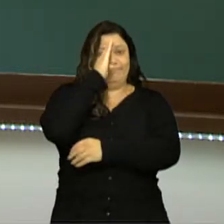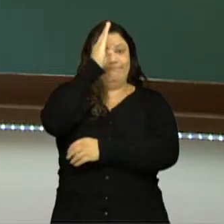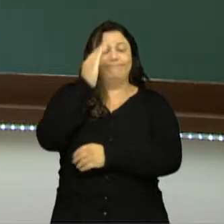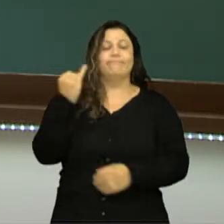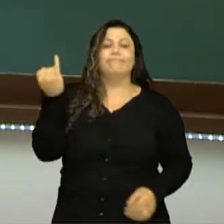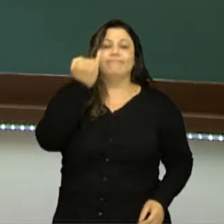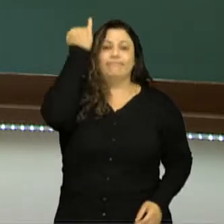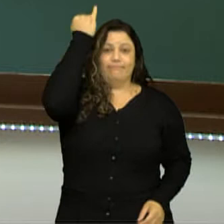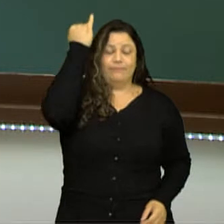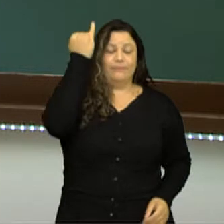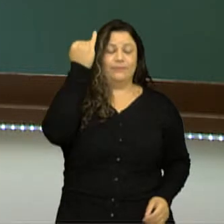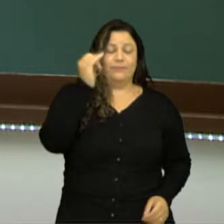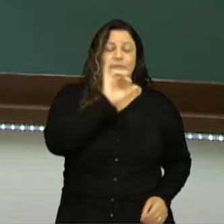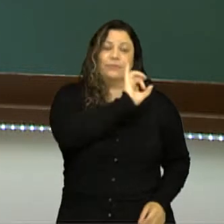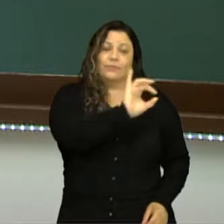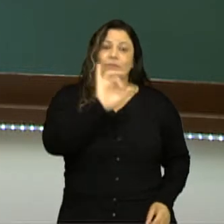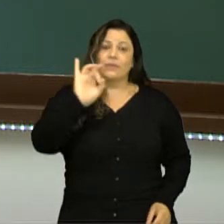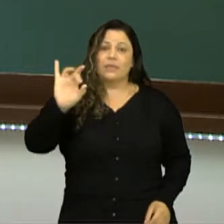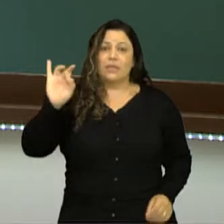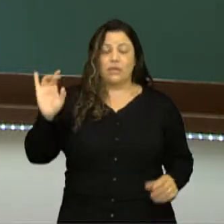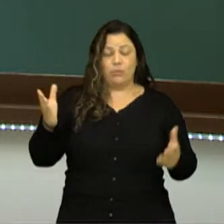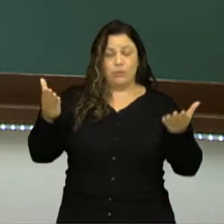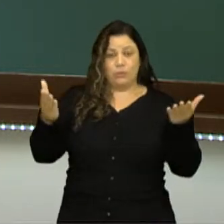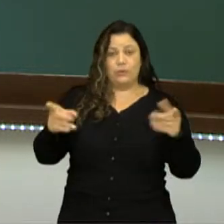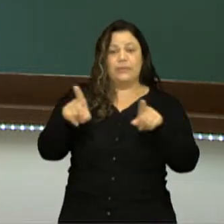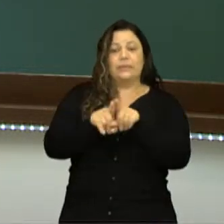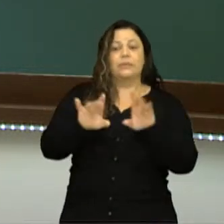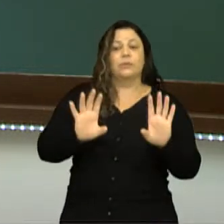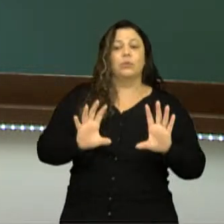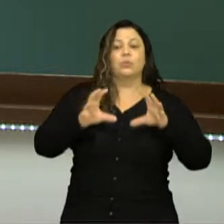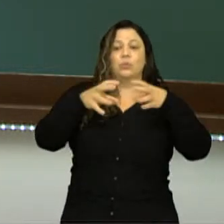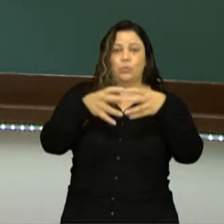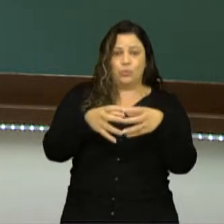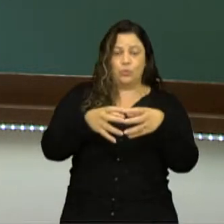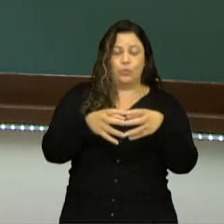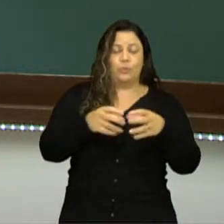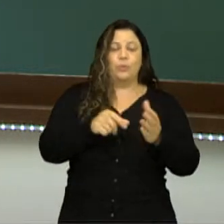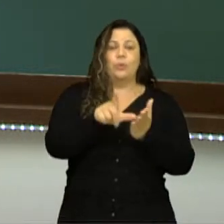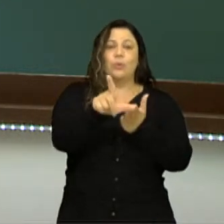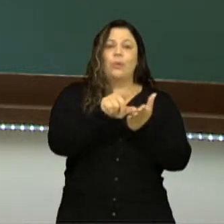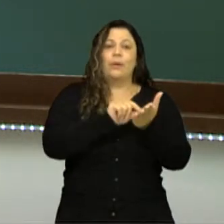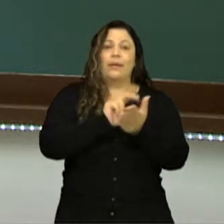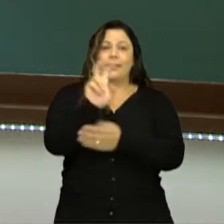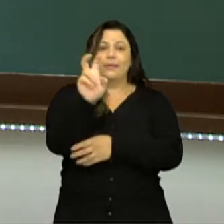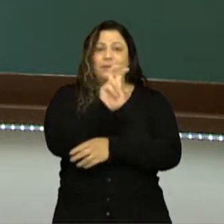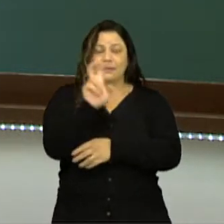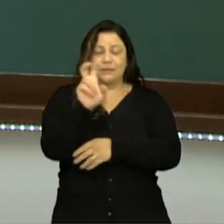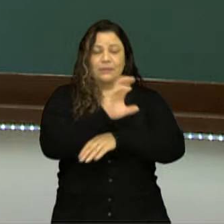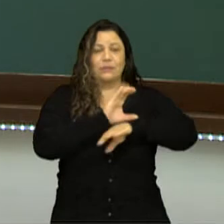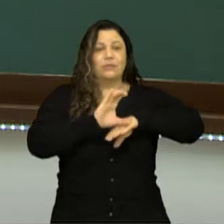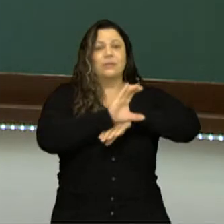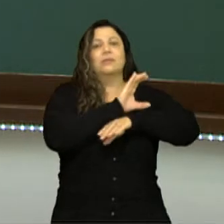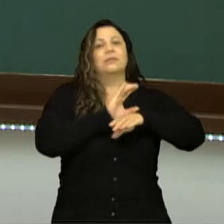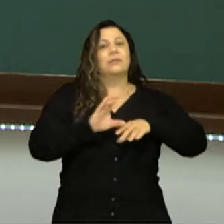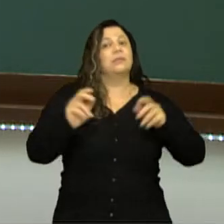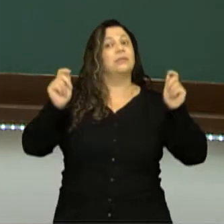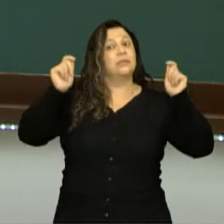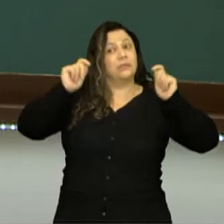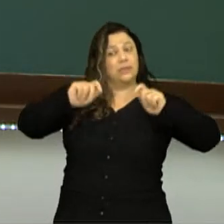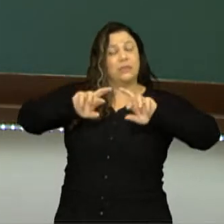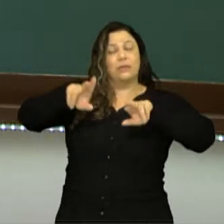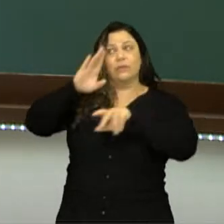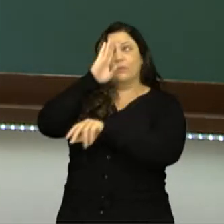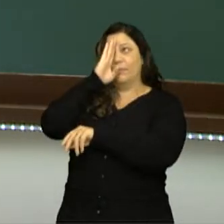de ordem individual como de ordem coletiva. O artigo 5º da Constituição é uma das partes